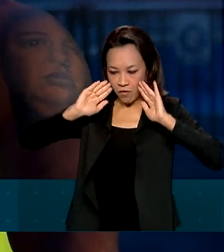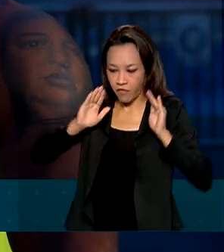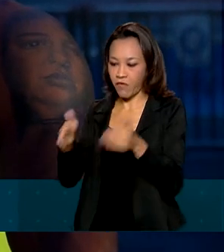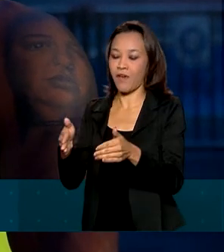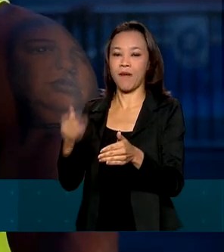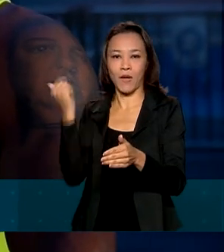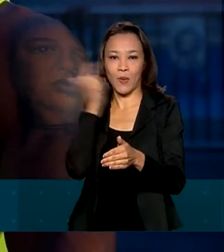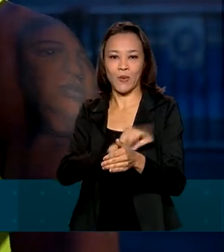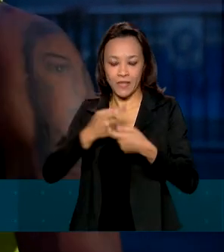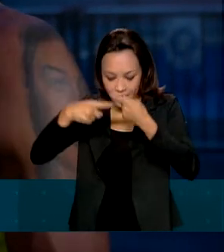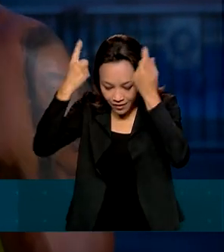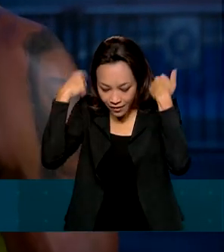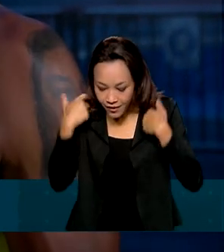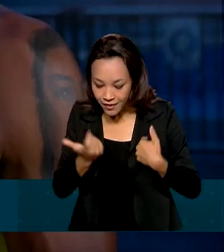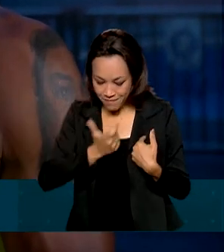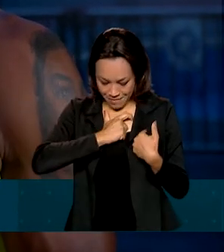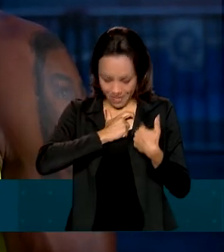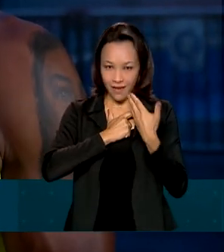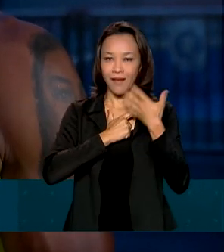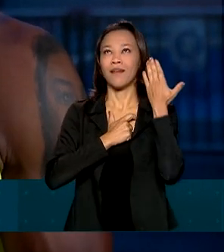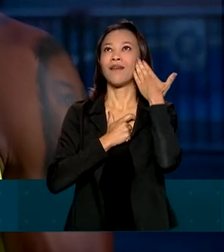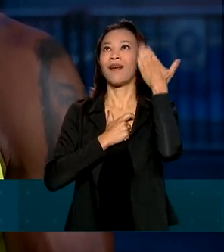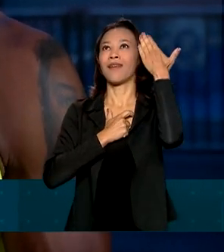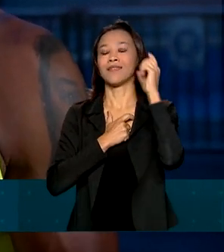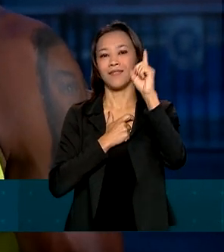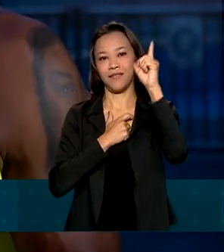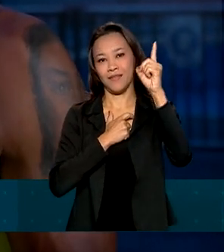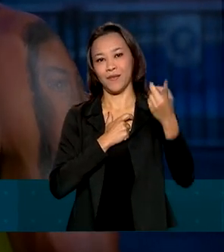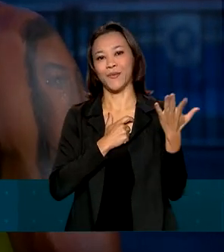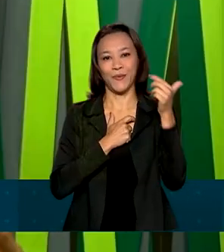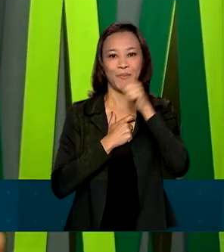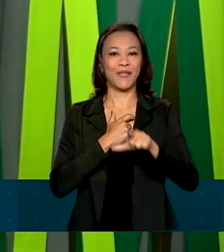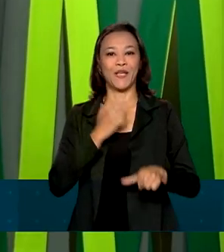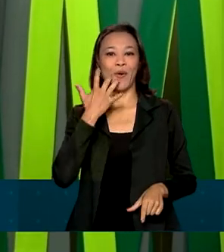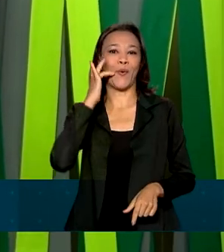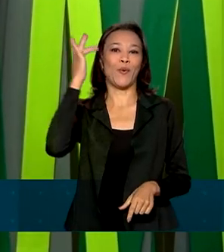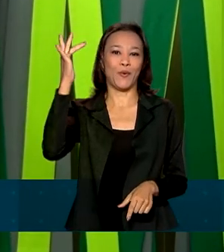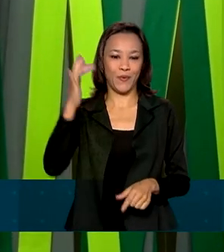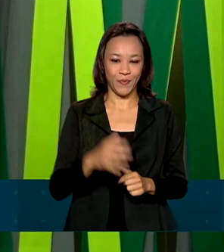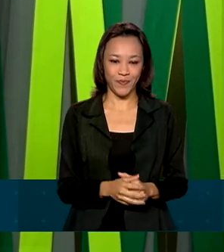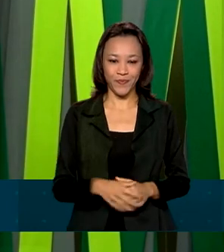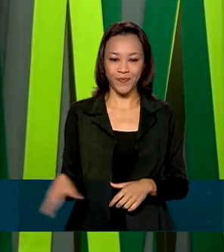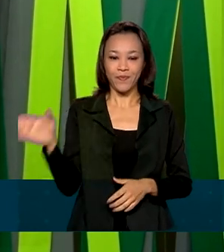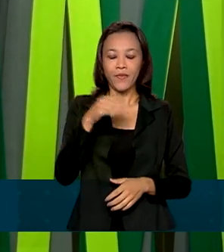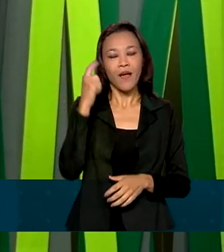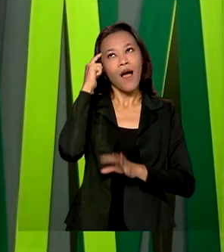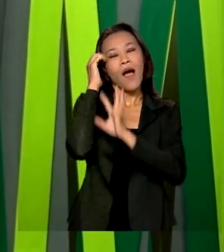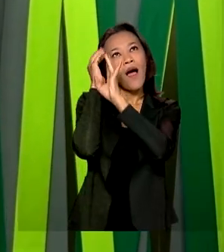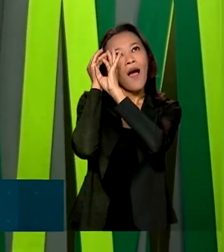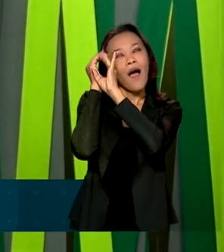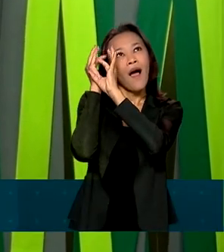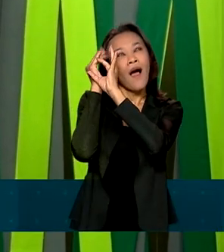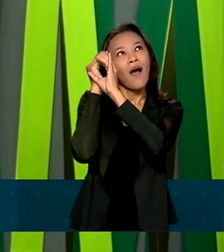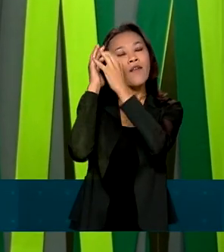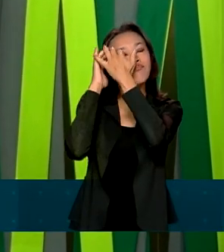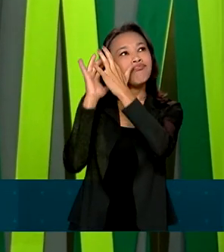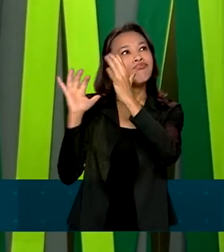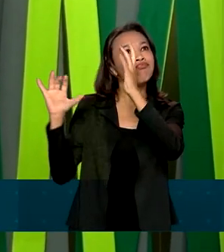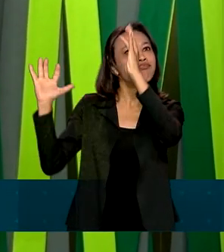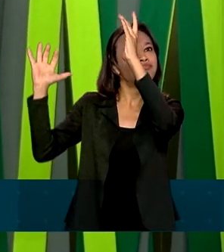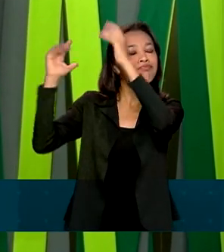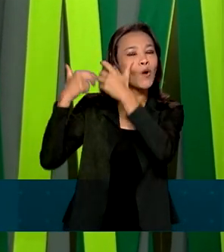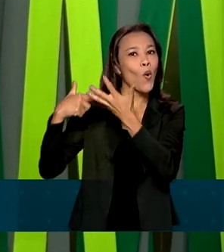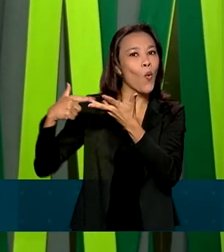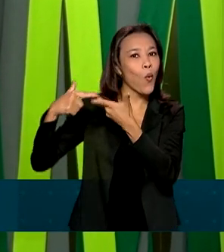troca dessa medalha. Graças a Deus está sendo recompensado com a medalha de ouro. Passa um filme na cabeça, eu só queria representar todo